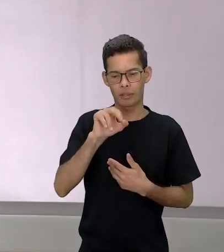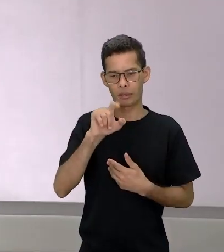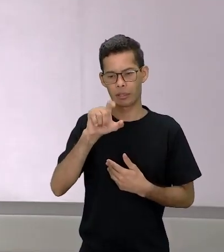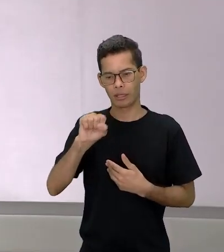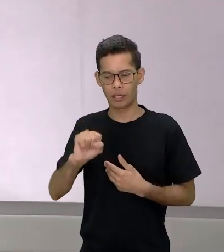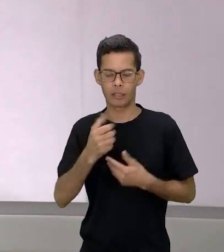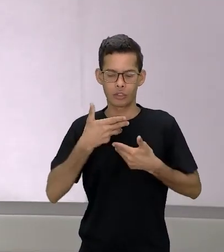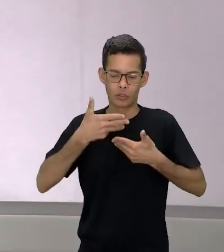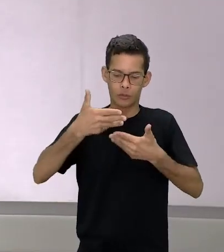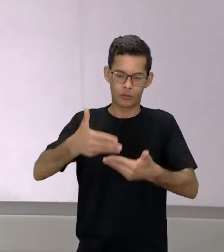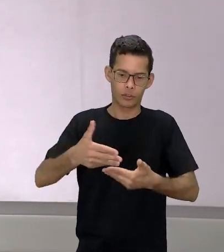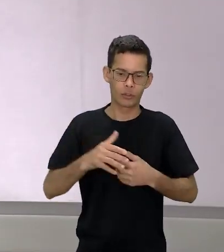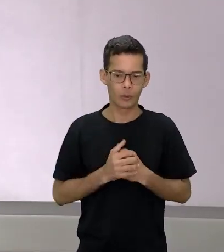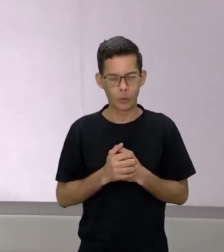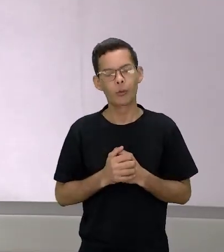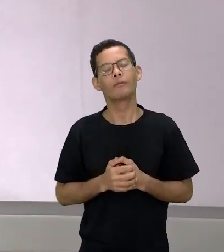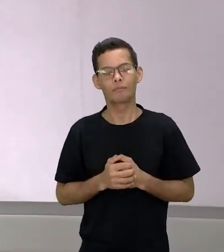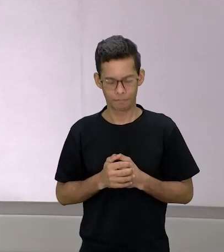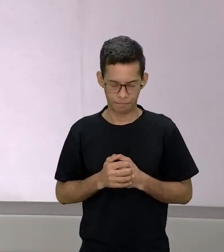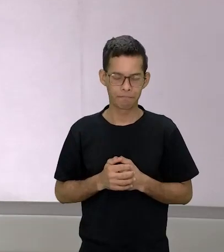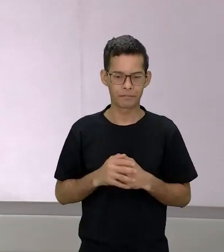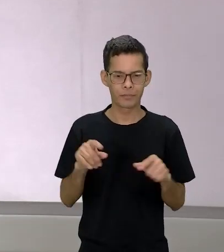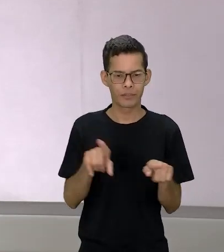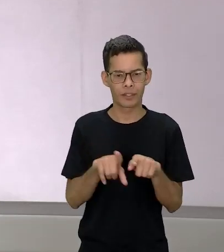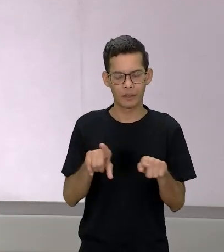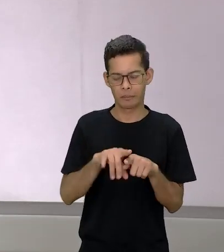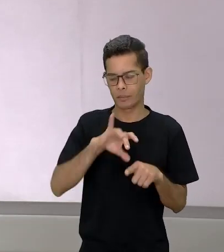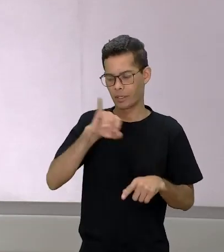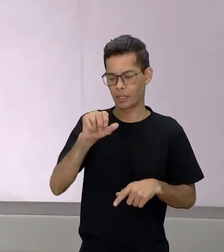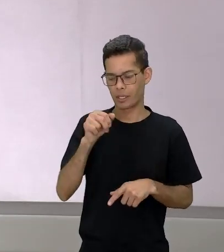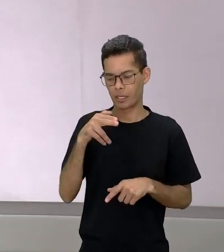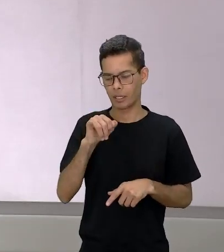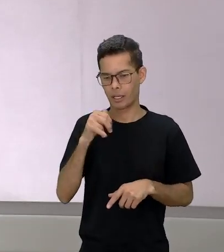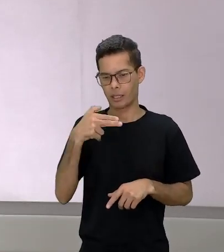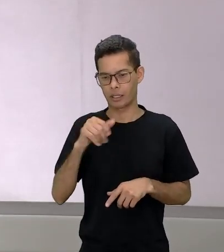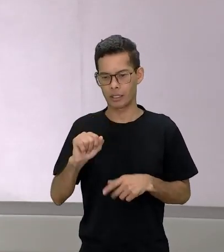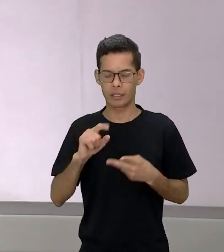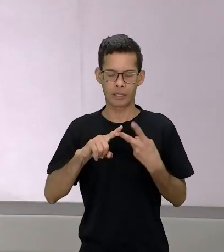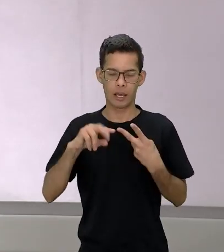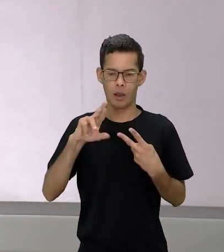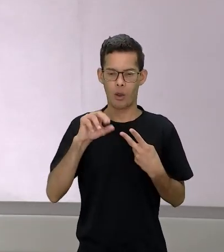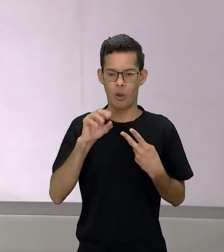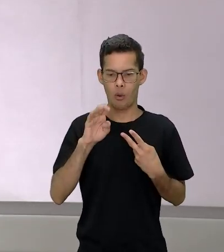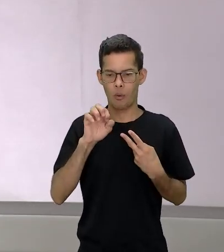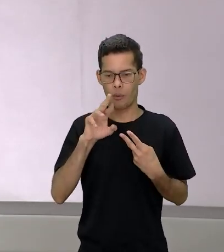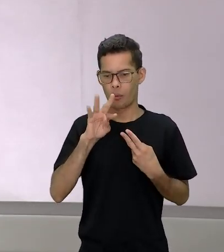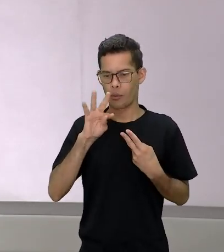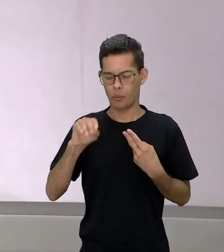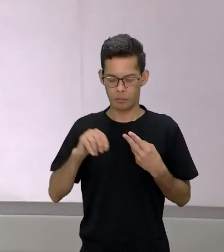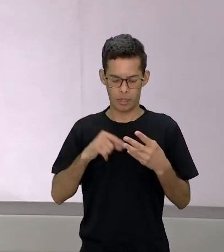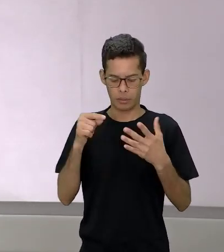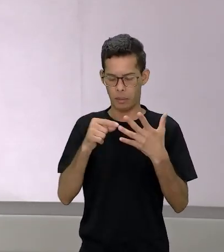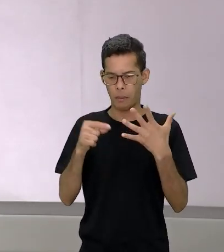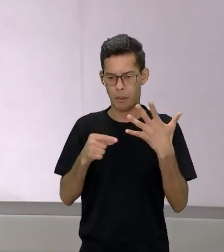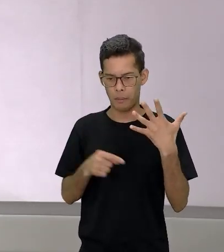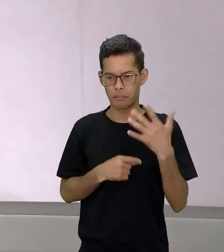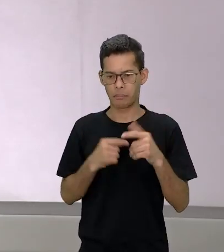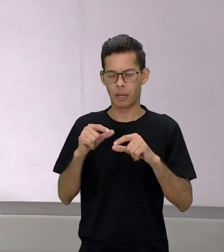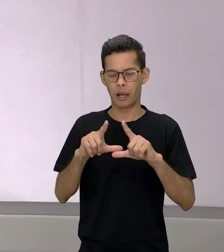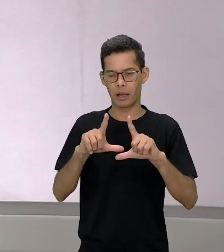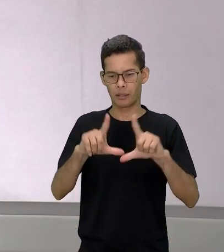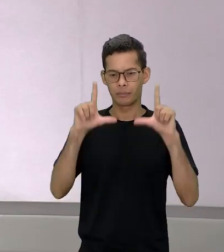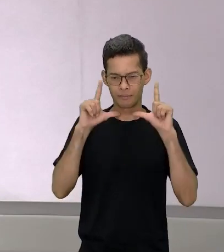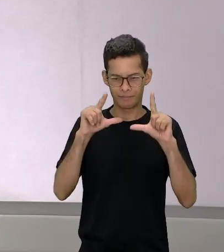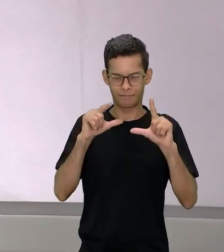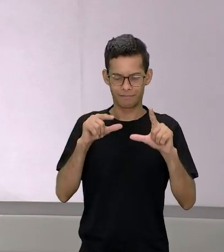Edivane agradecer a Janaína que está aqui o Roberto também as convidadas também por essa discussão que